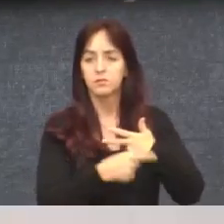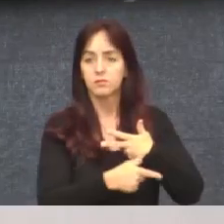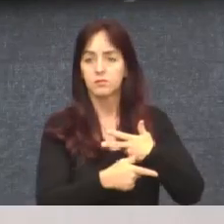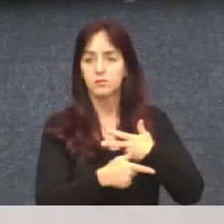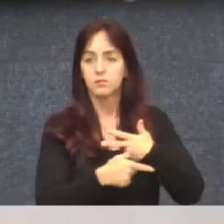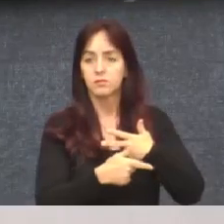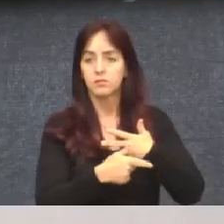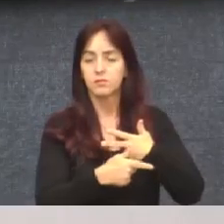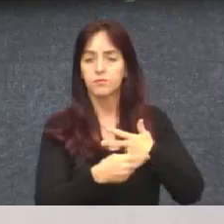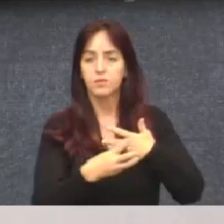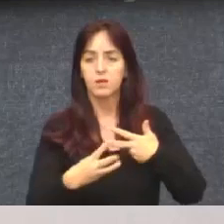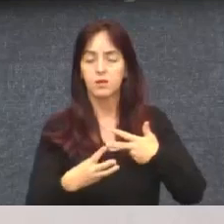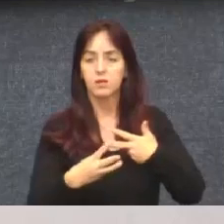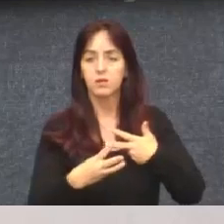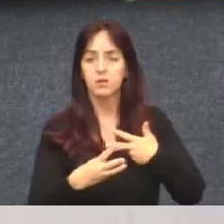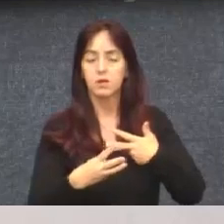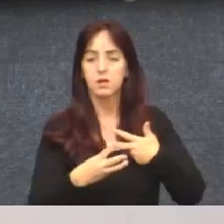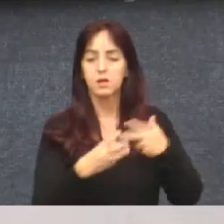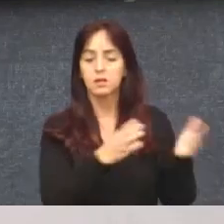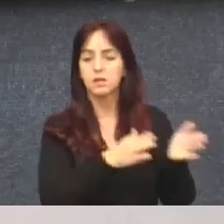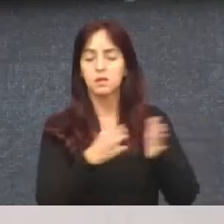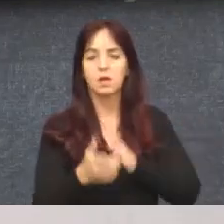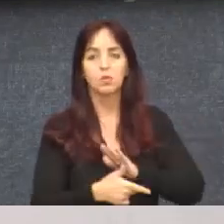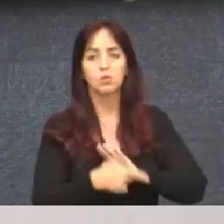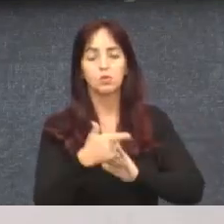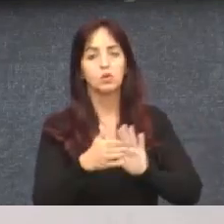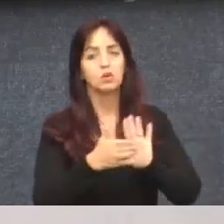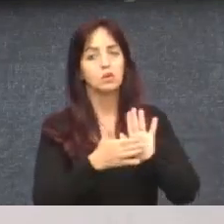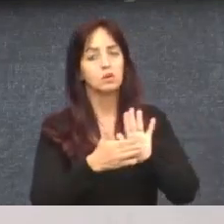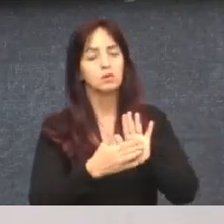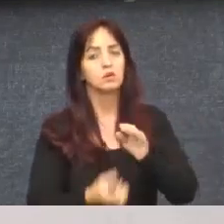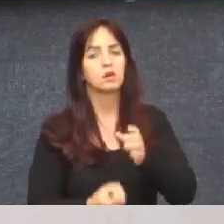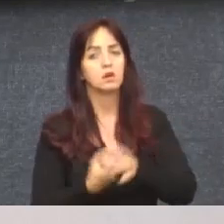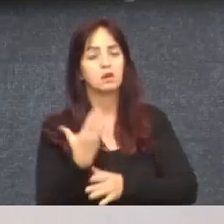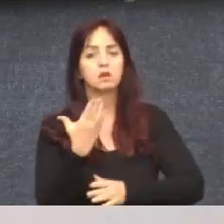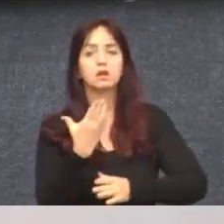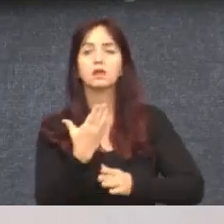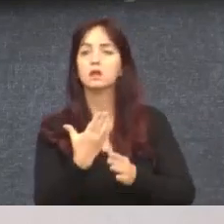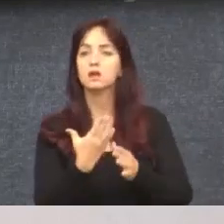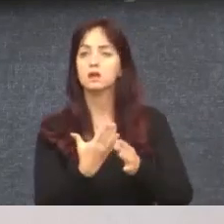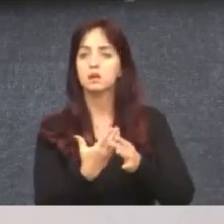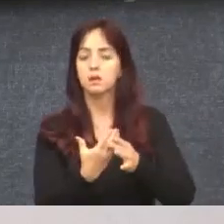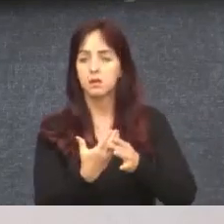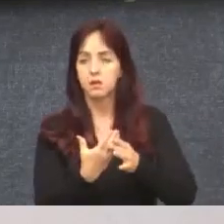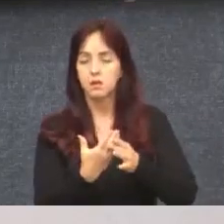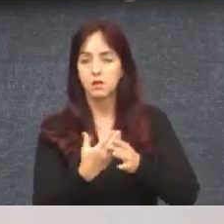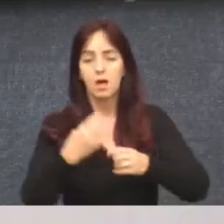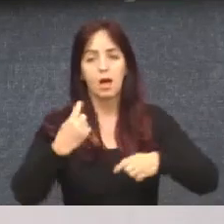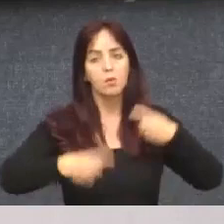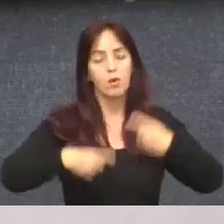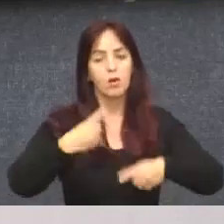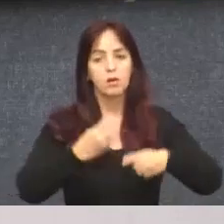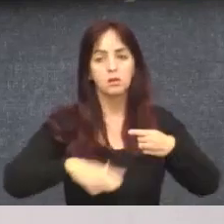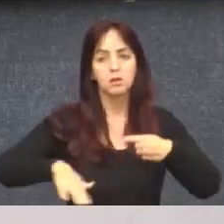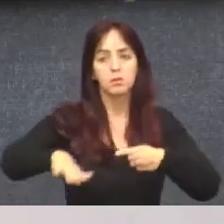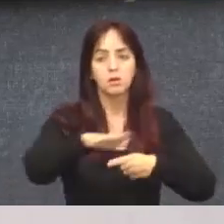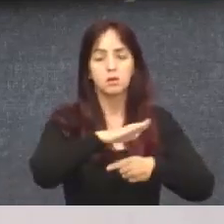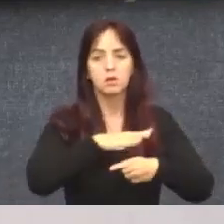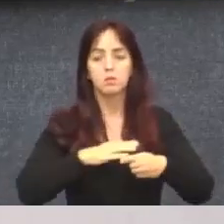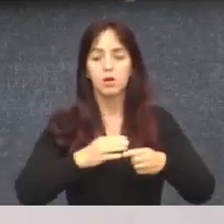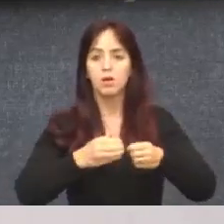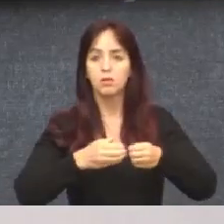novembro de 2023, segundo turno, emenda. Institui a política municipal de